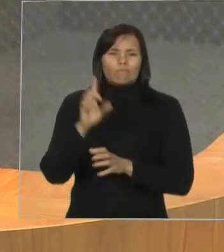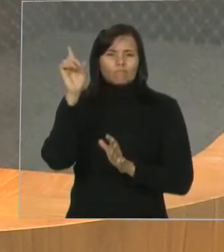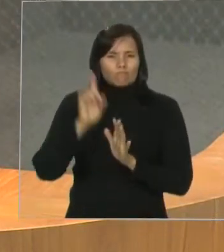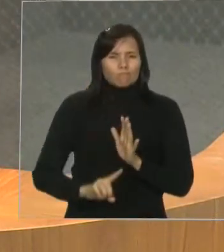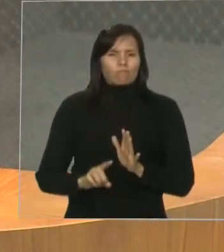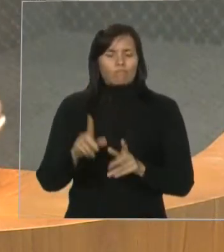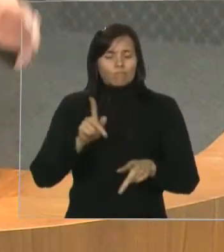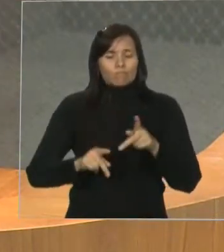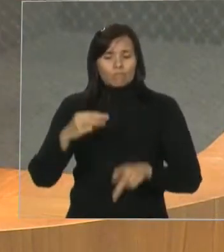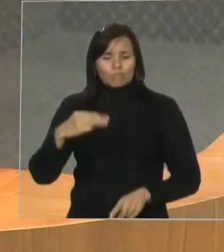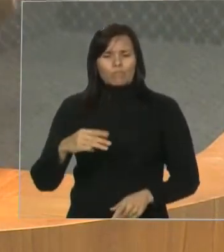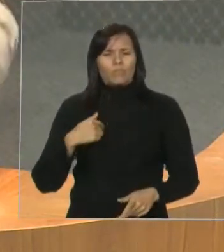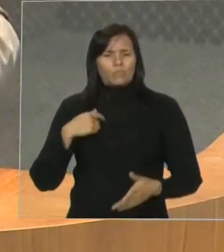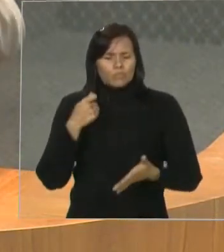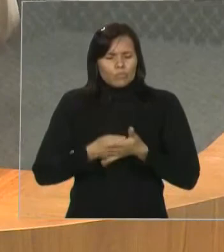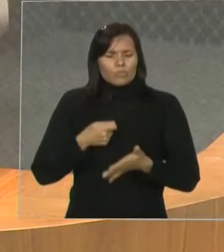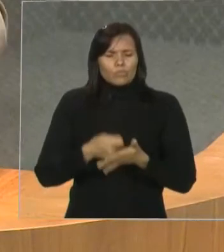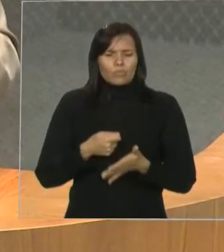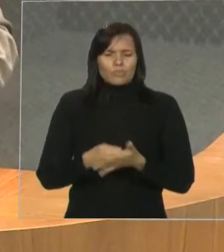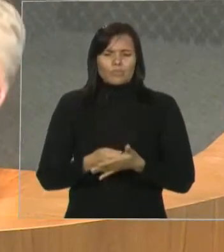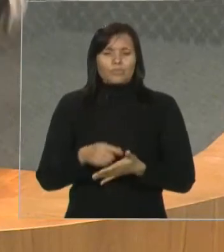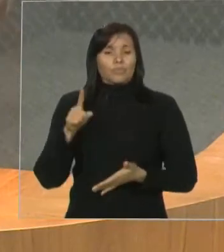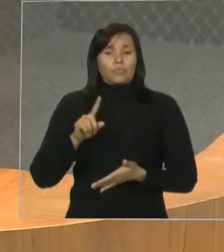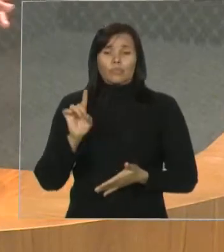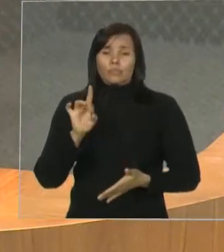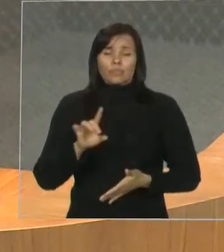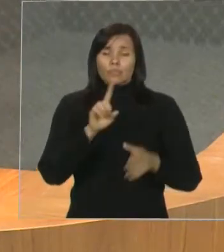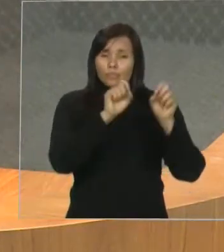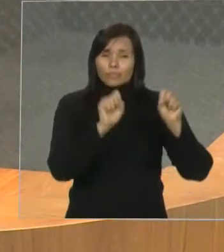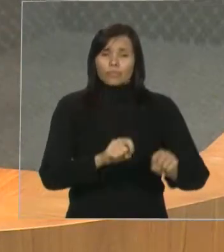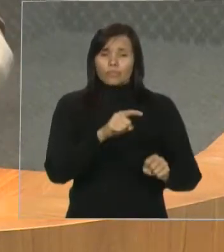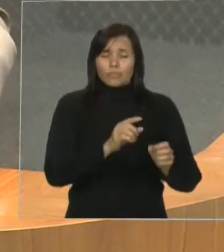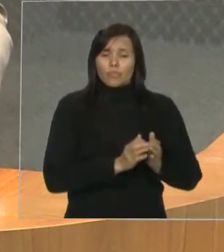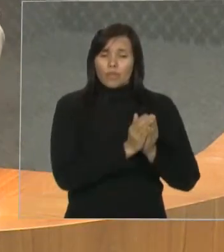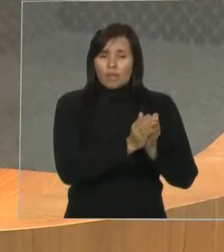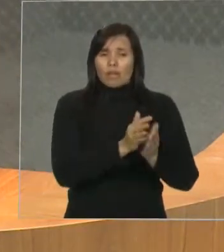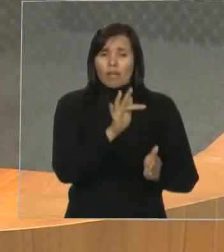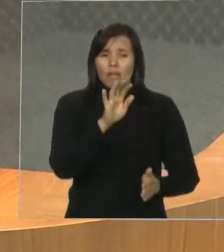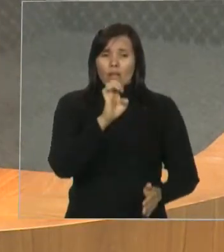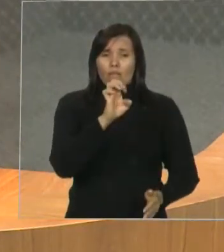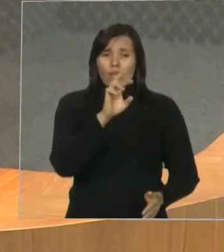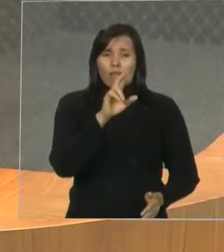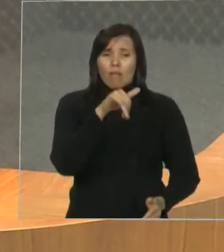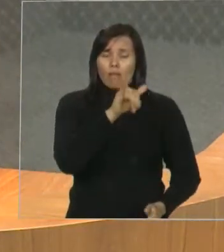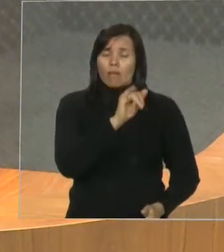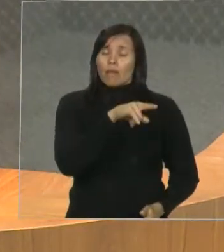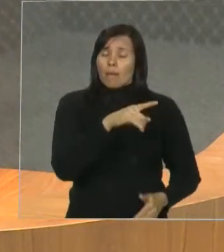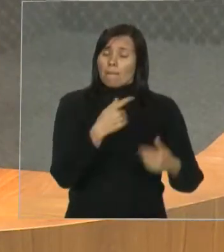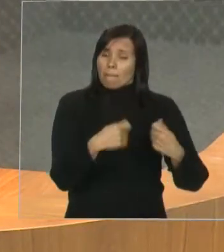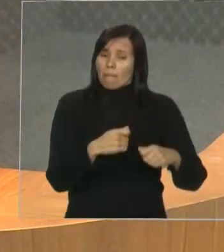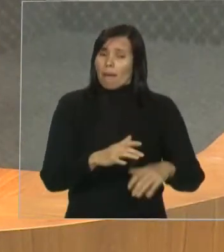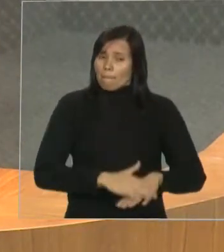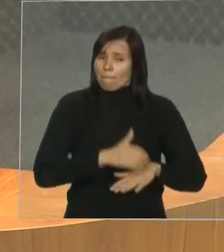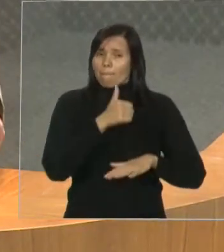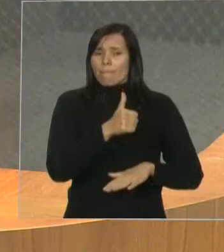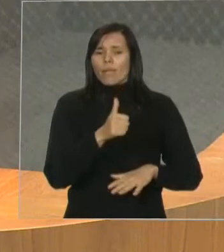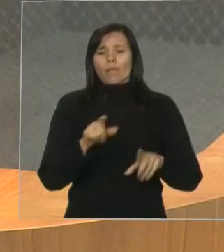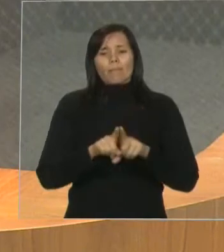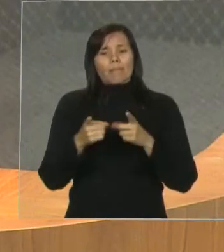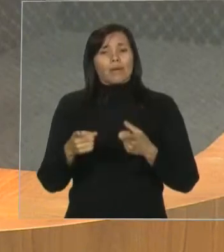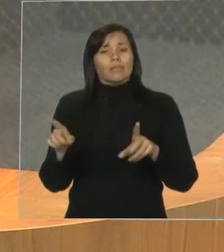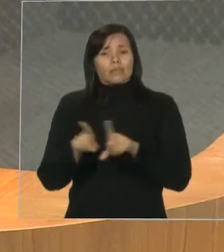cobrando mais uma vez, não só a melhoria no sistema de ferro e bojo, mas também das nossas maras viárias que ajudam o transporte, no caso